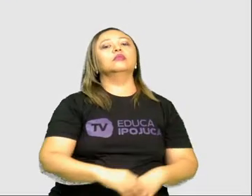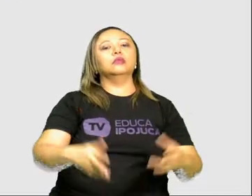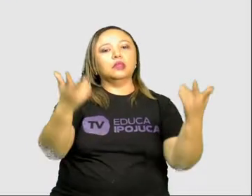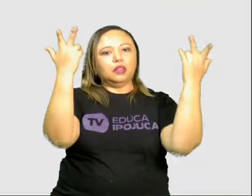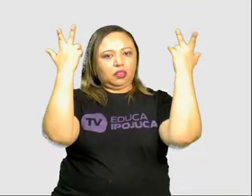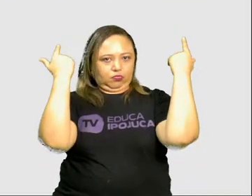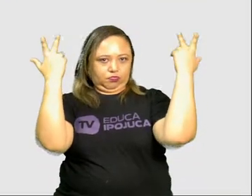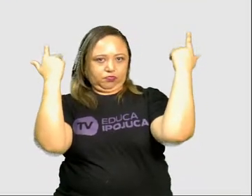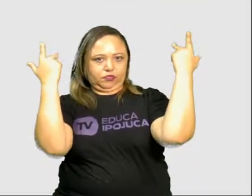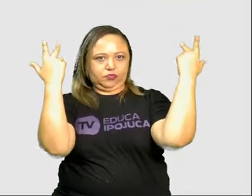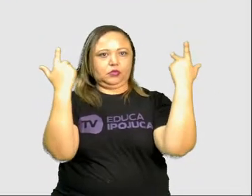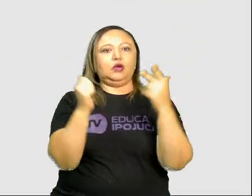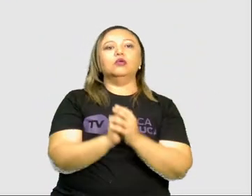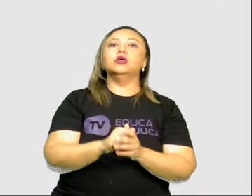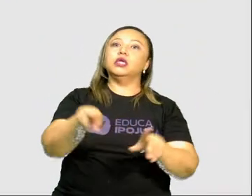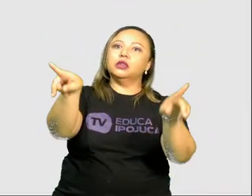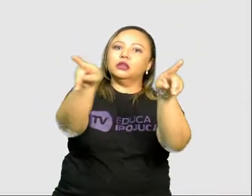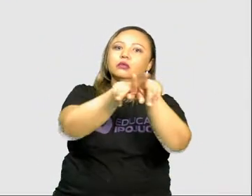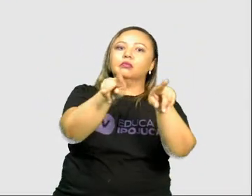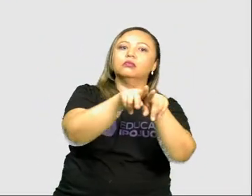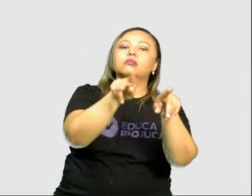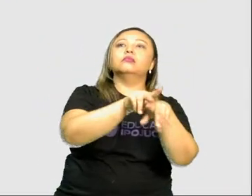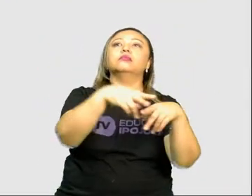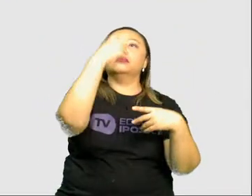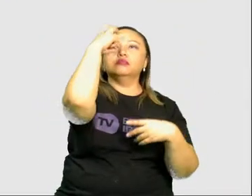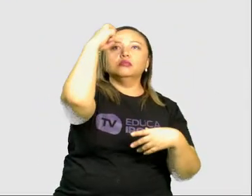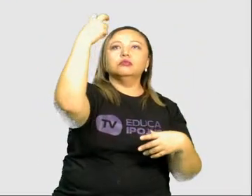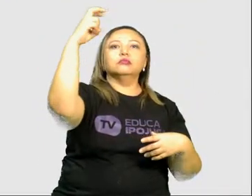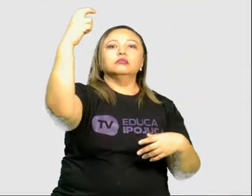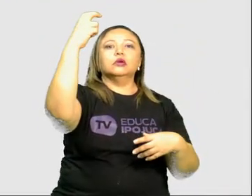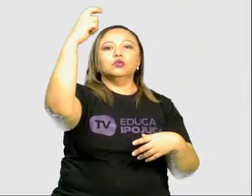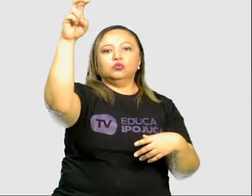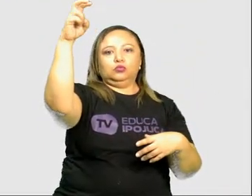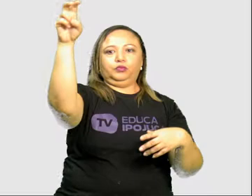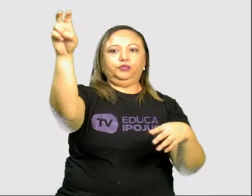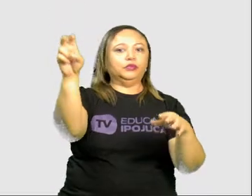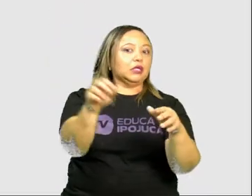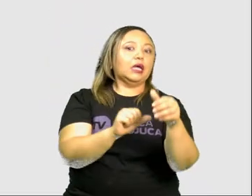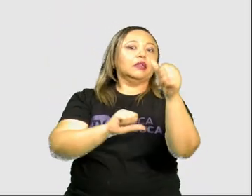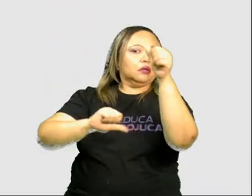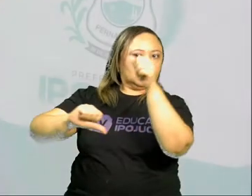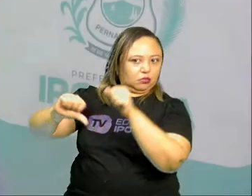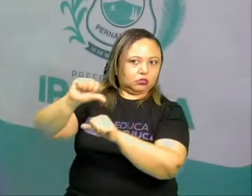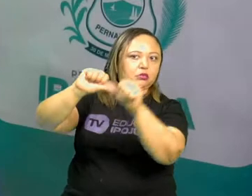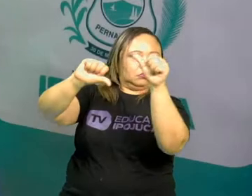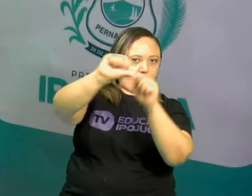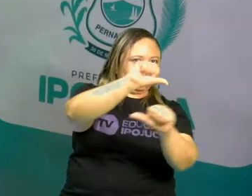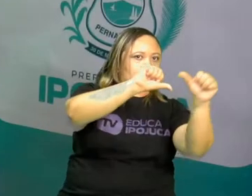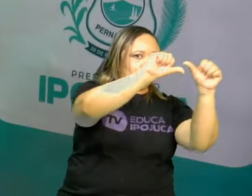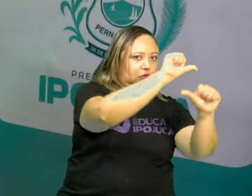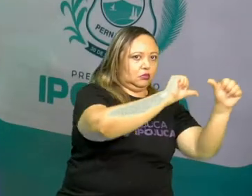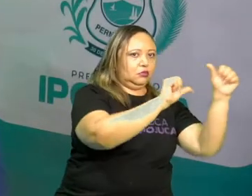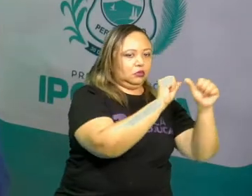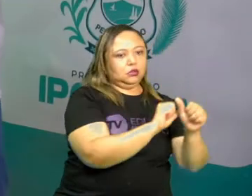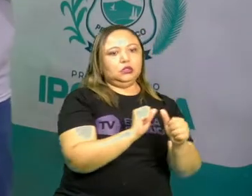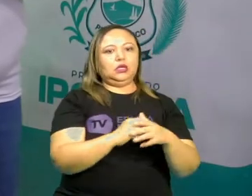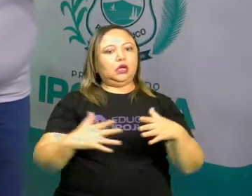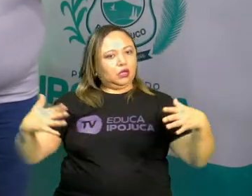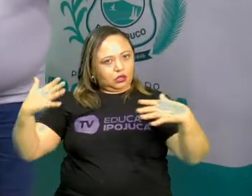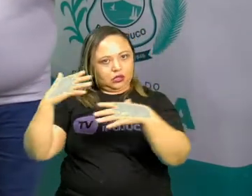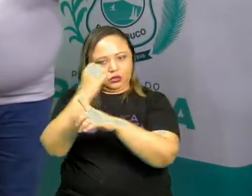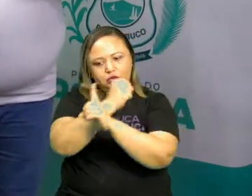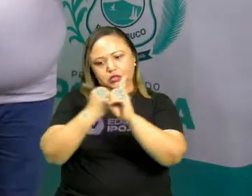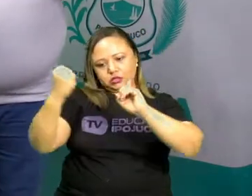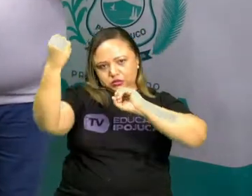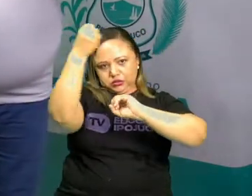A paisagem se transforma de tempos em tempos, de acordo com a necessidade da sociedade. A nossa sociedade,